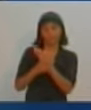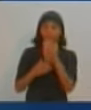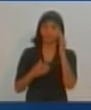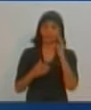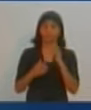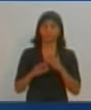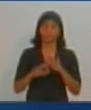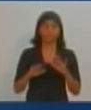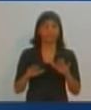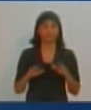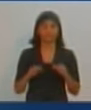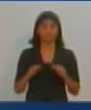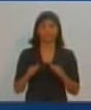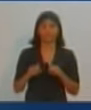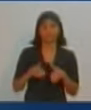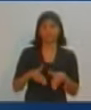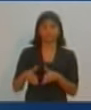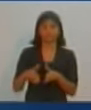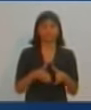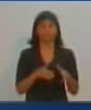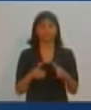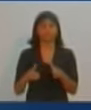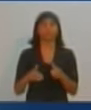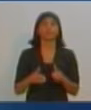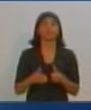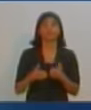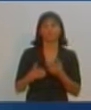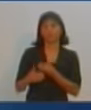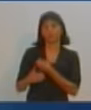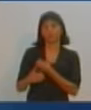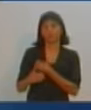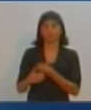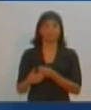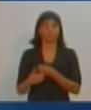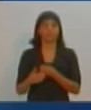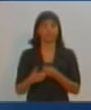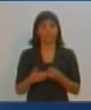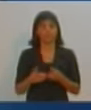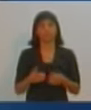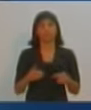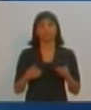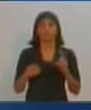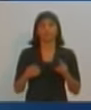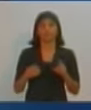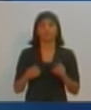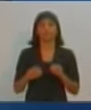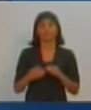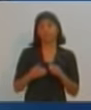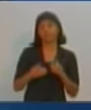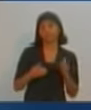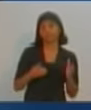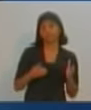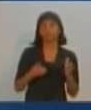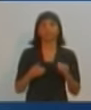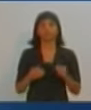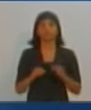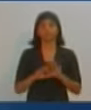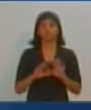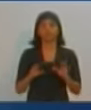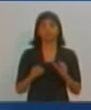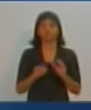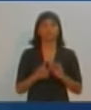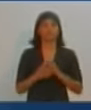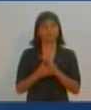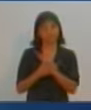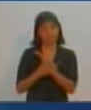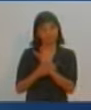retirada dos trilhos, ao contrário, passa pela convivência com esses trilhos. Isso pode ser feito através de intervenções urbanísticas simples